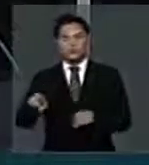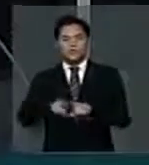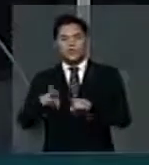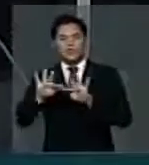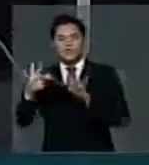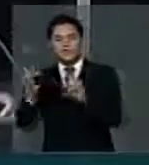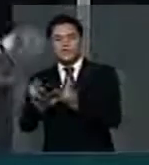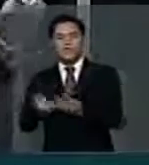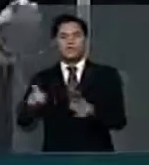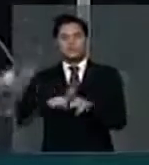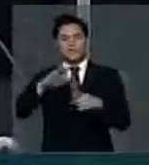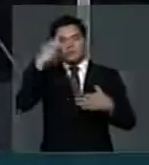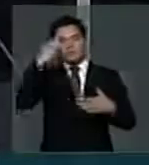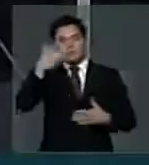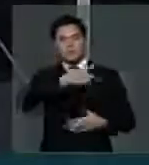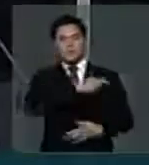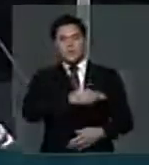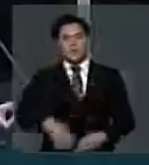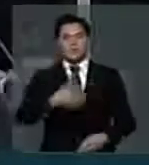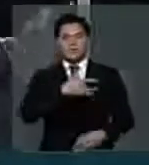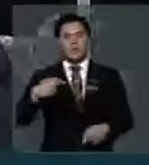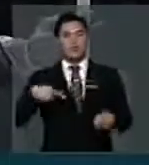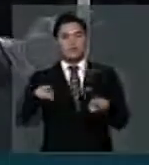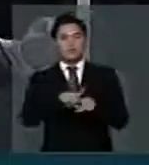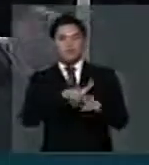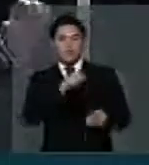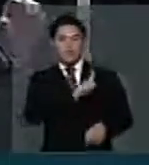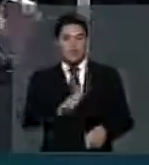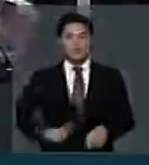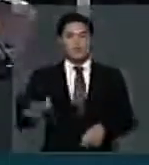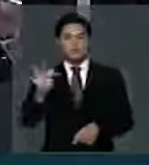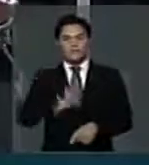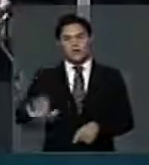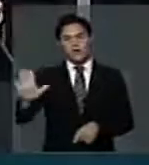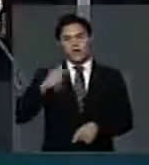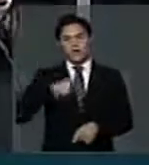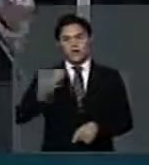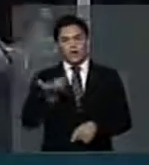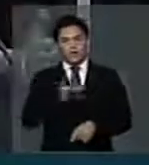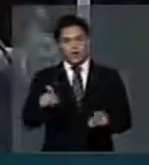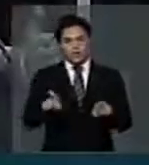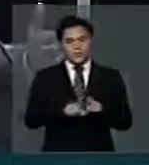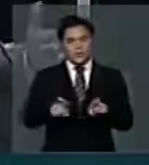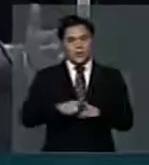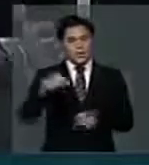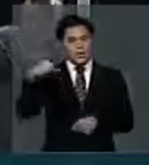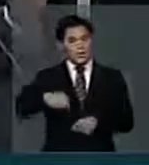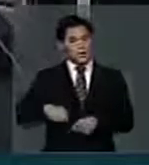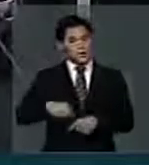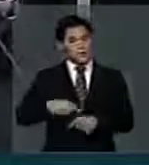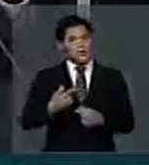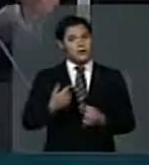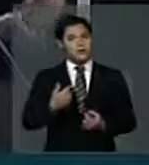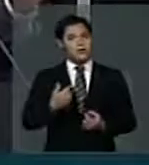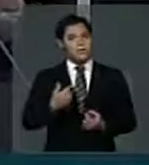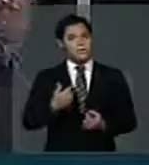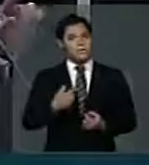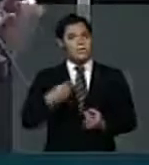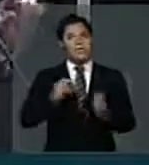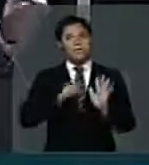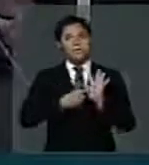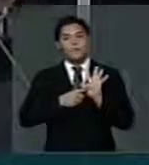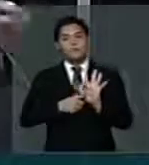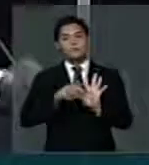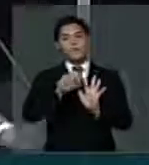ministro da saúde e ao governo federal. E, senhor presidente, eu quero aqui colocar à disposição o site do